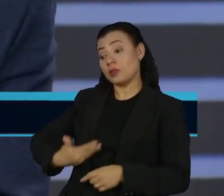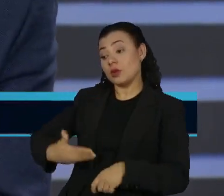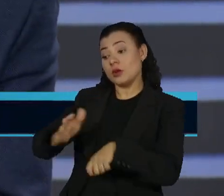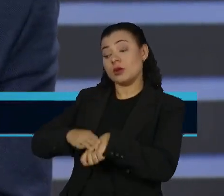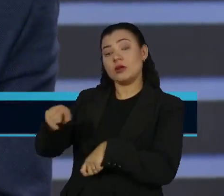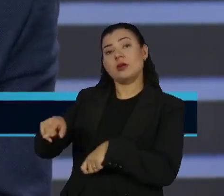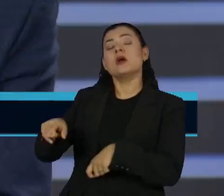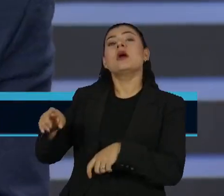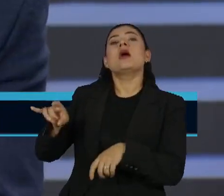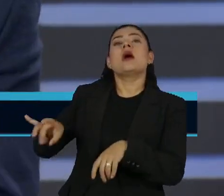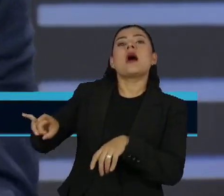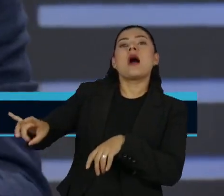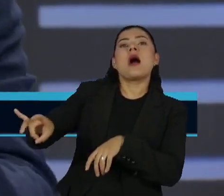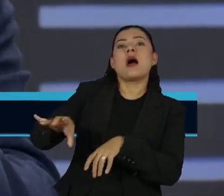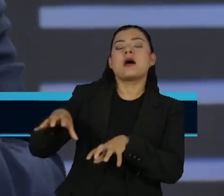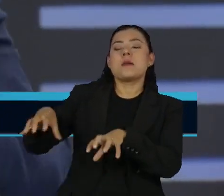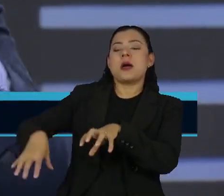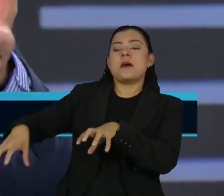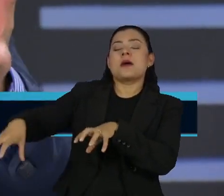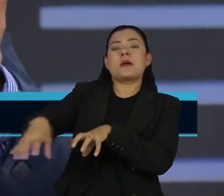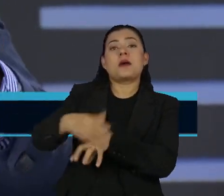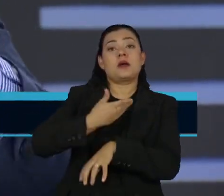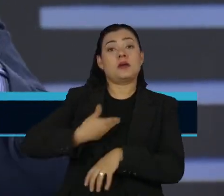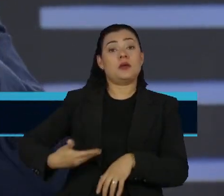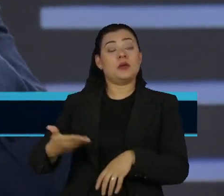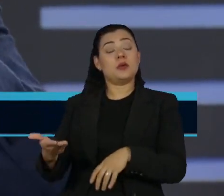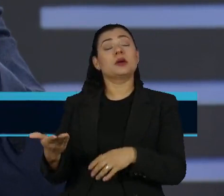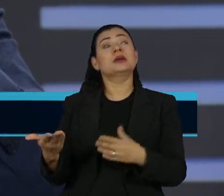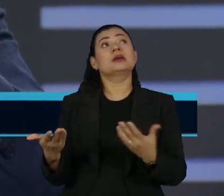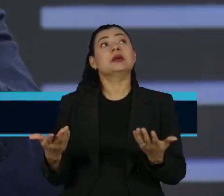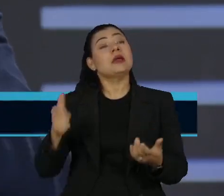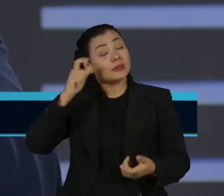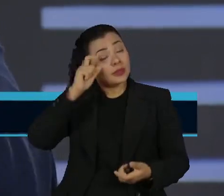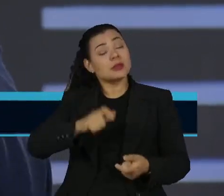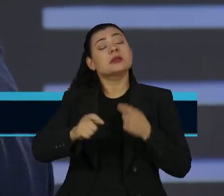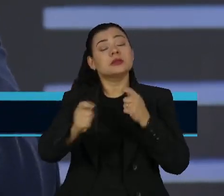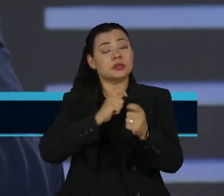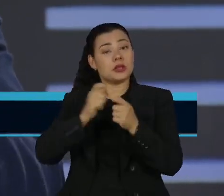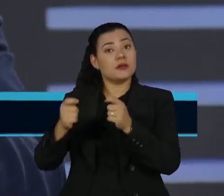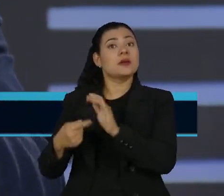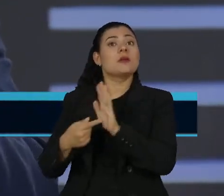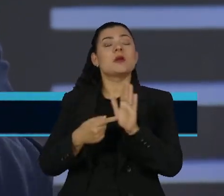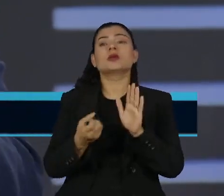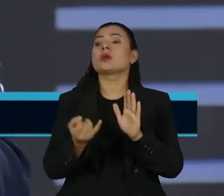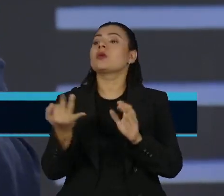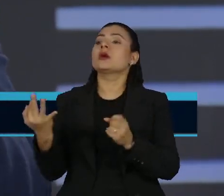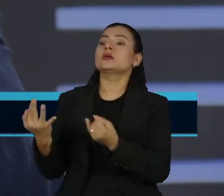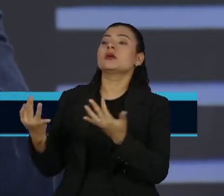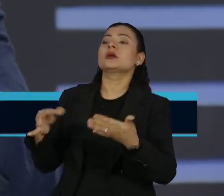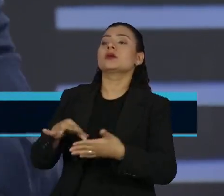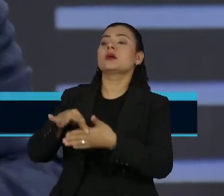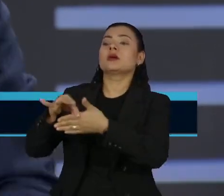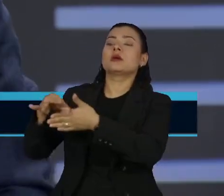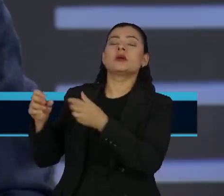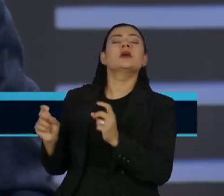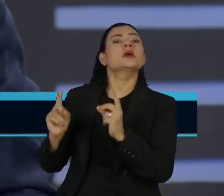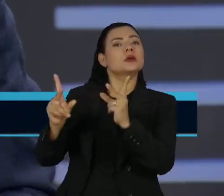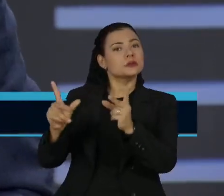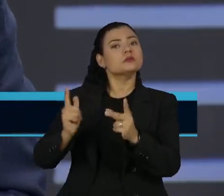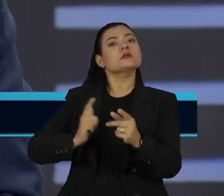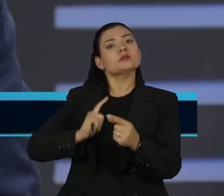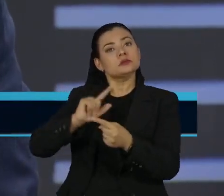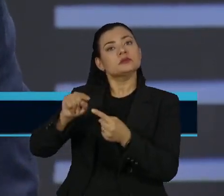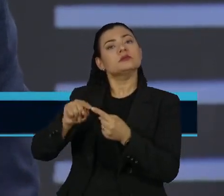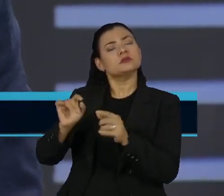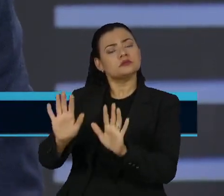em cada órgão público, não basta... Acho que é interessante, a matéria levanta os cargos de comando, acho que também deve haver metas